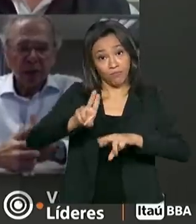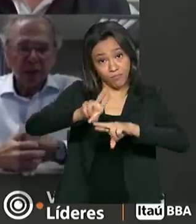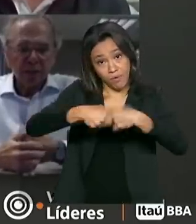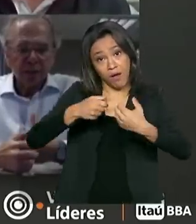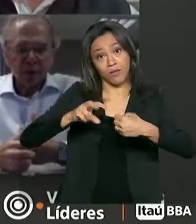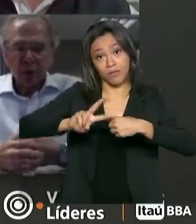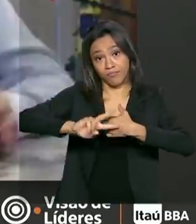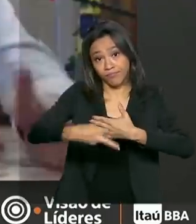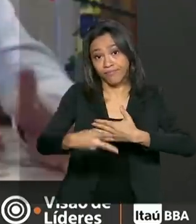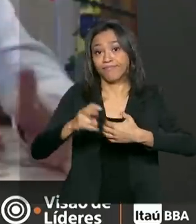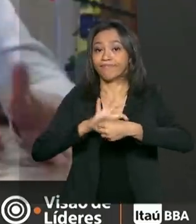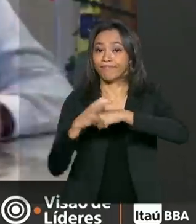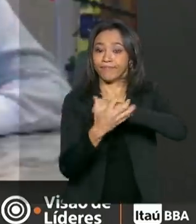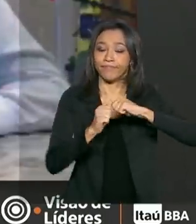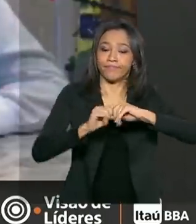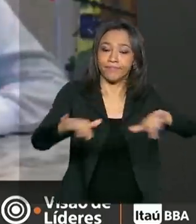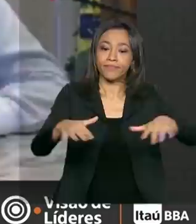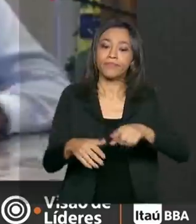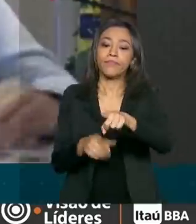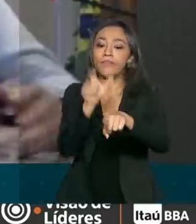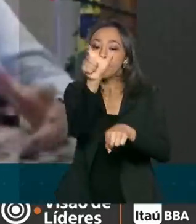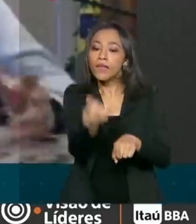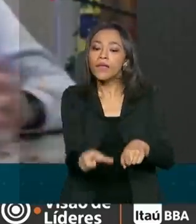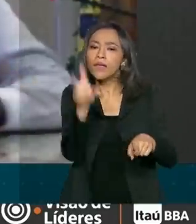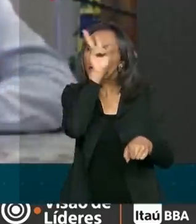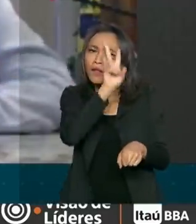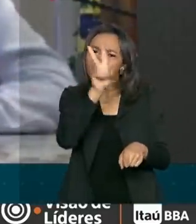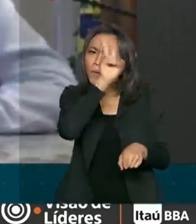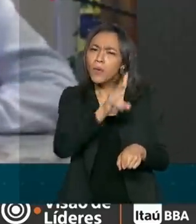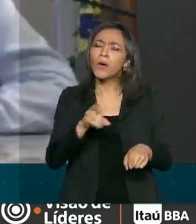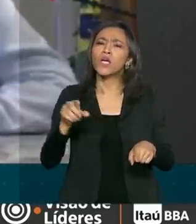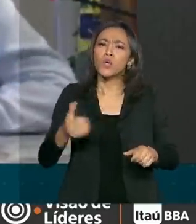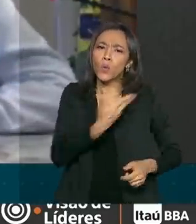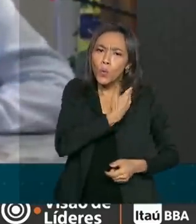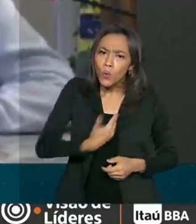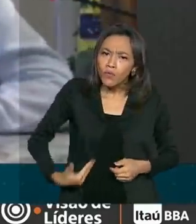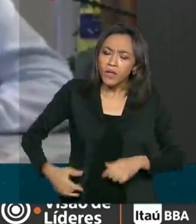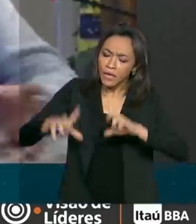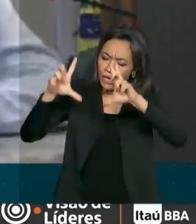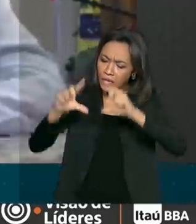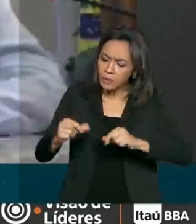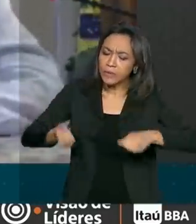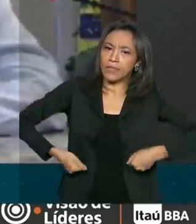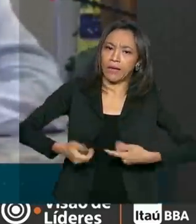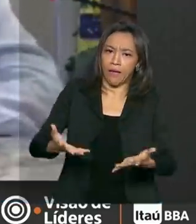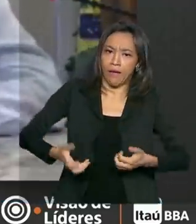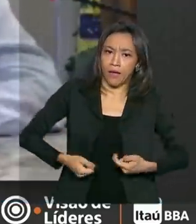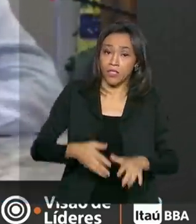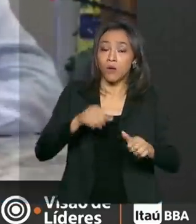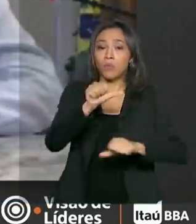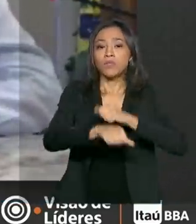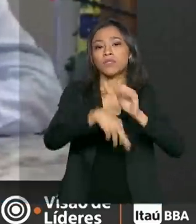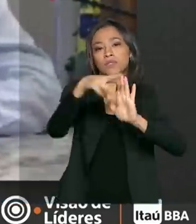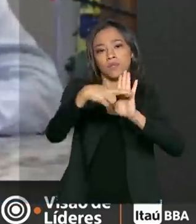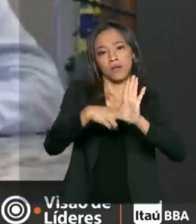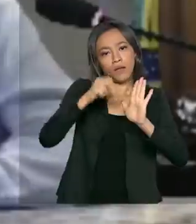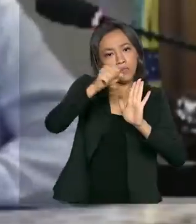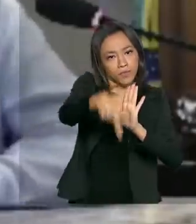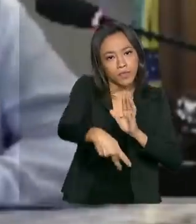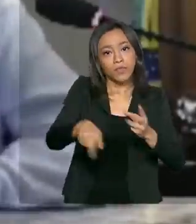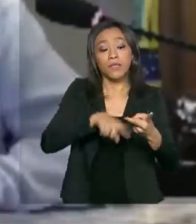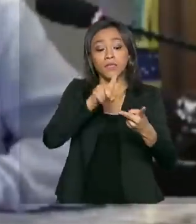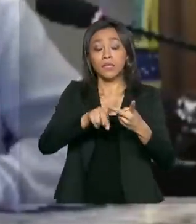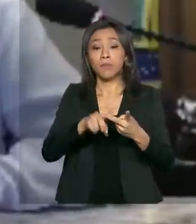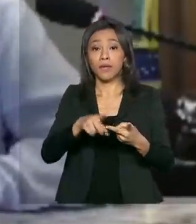Guedes lembrou medidas tomadas pelo governo para diminuir gastos, como a reforma da Previdência e a redução da taxa de